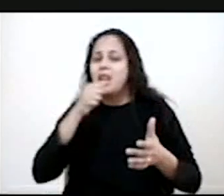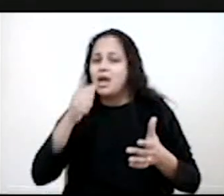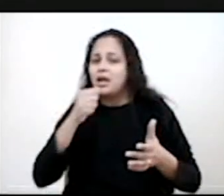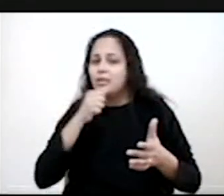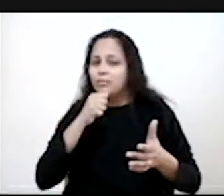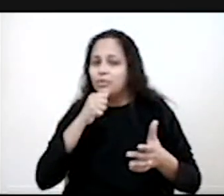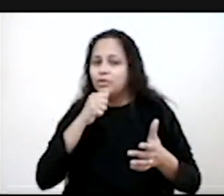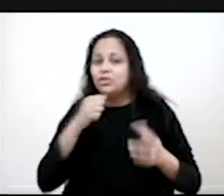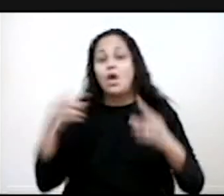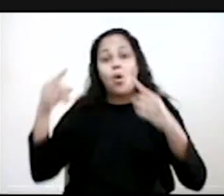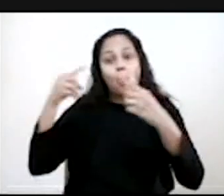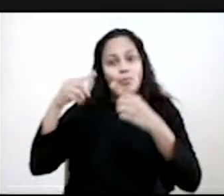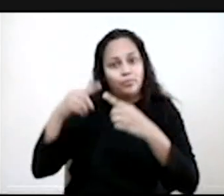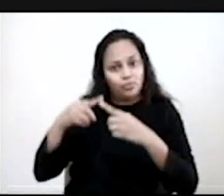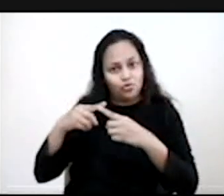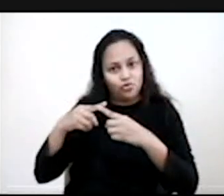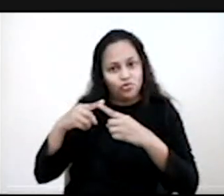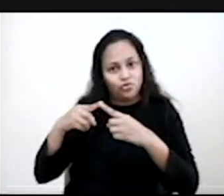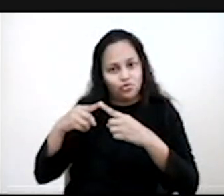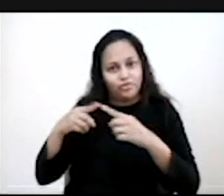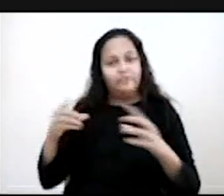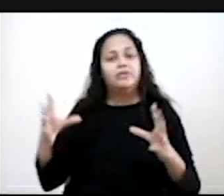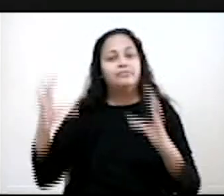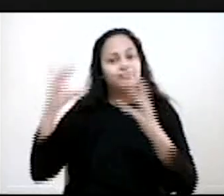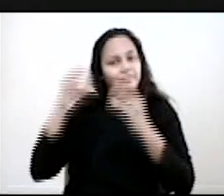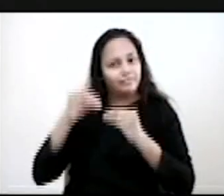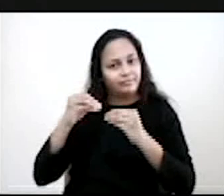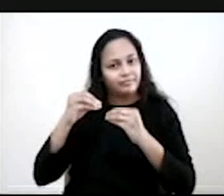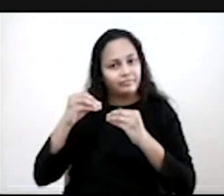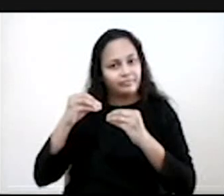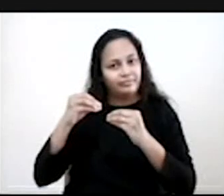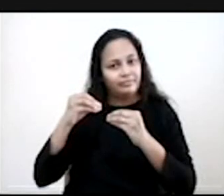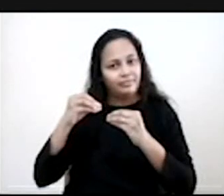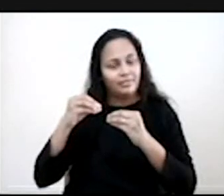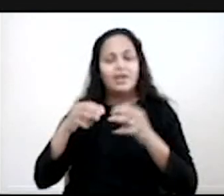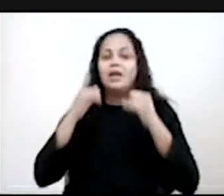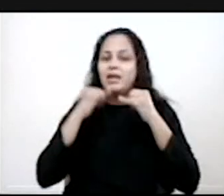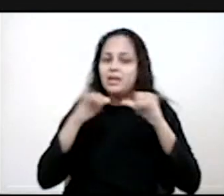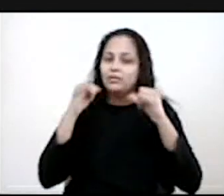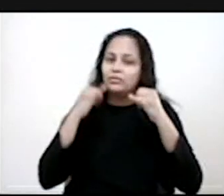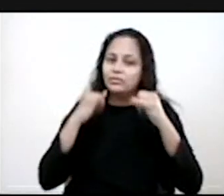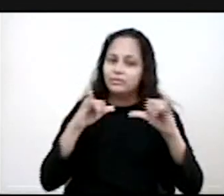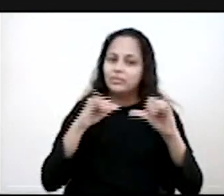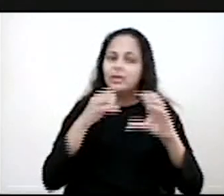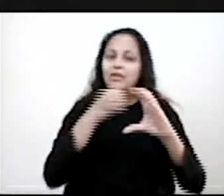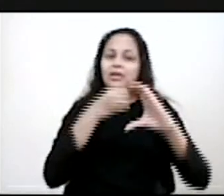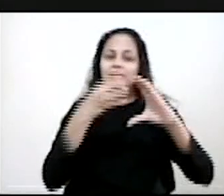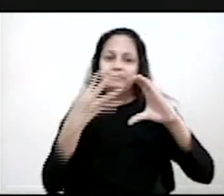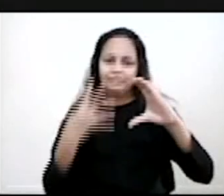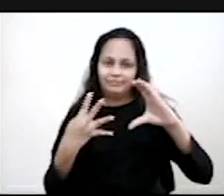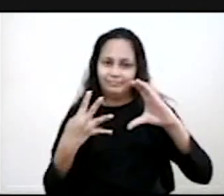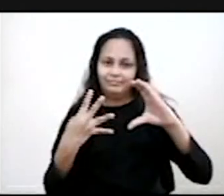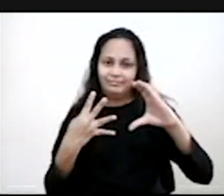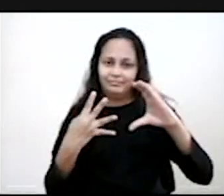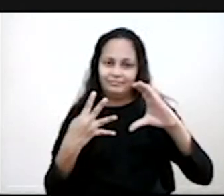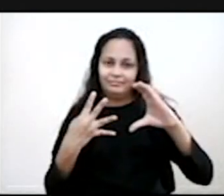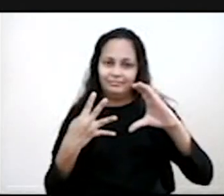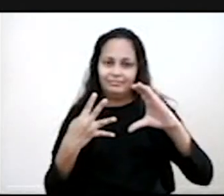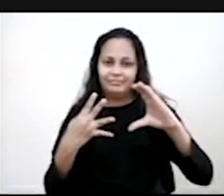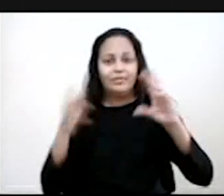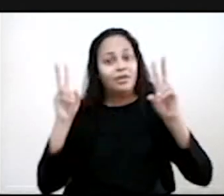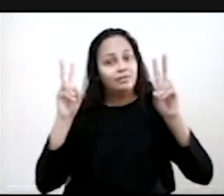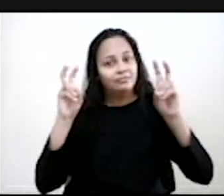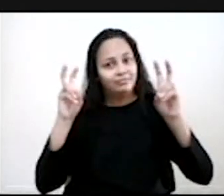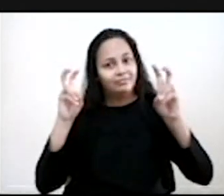objetiva, clara e concisa, né? E a reportagem, a notícia, elas trazem essa característica também de ter o olho, que seria